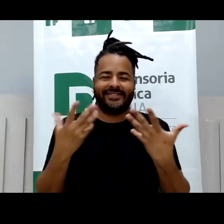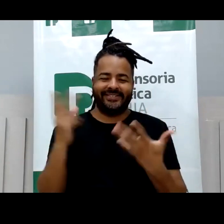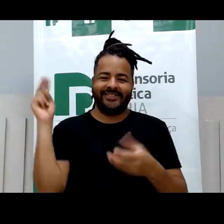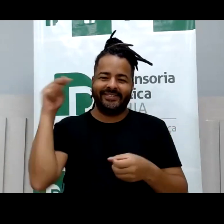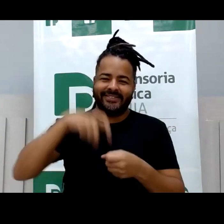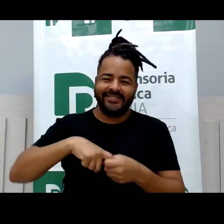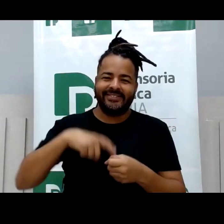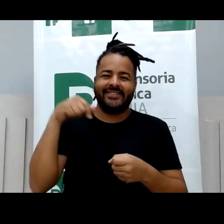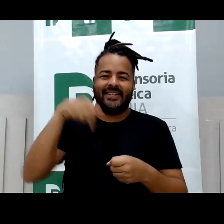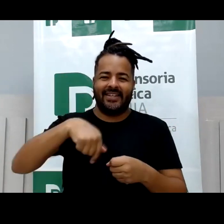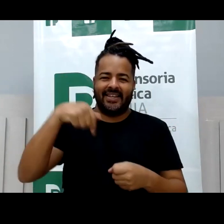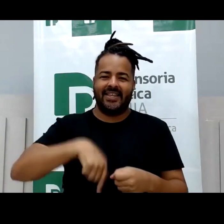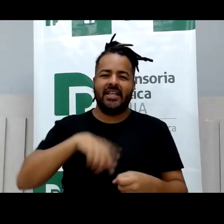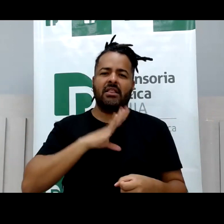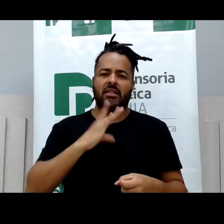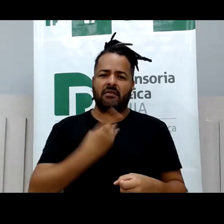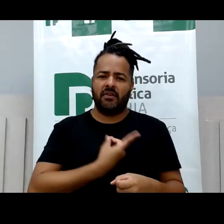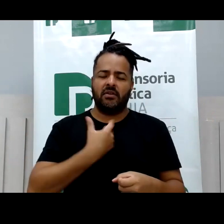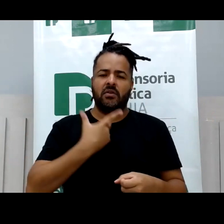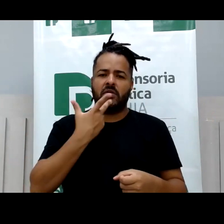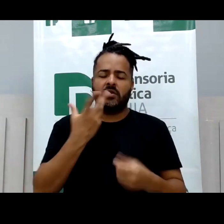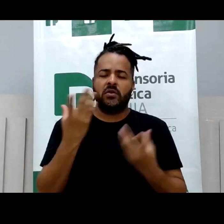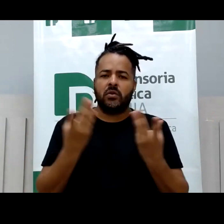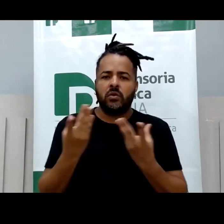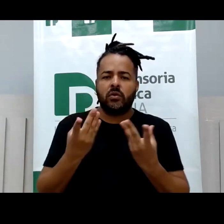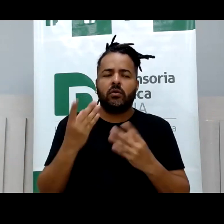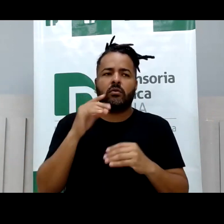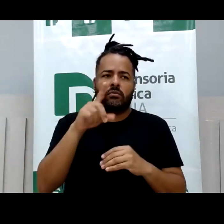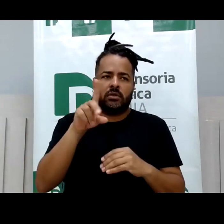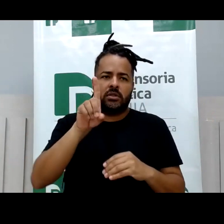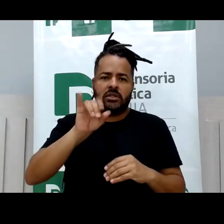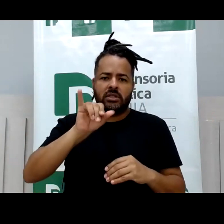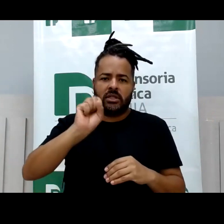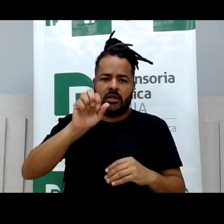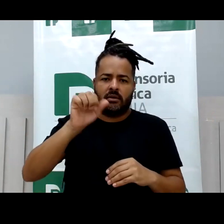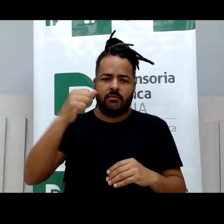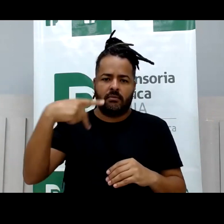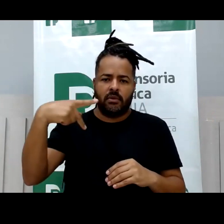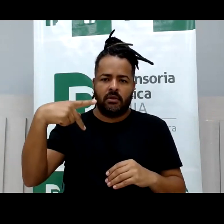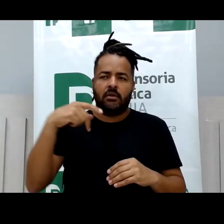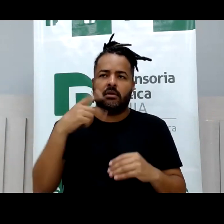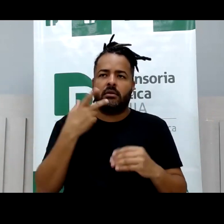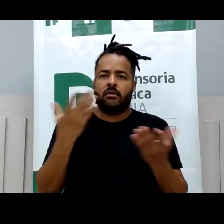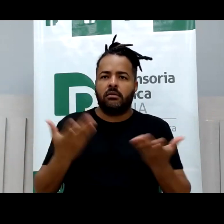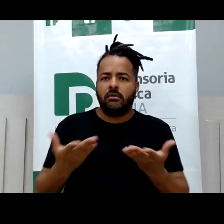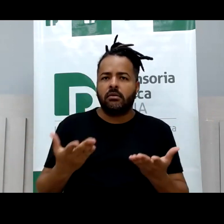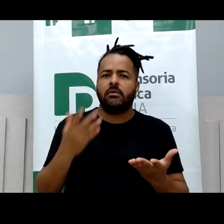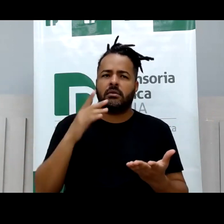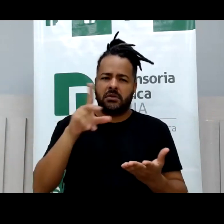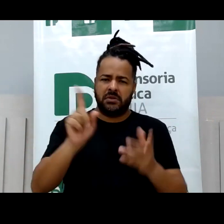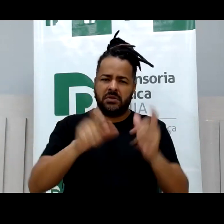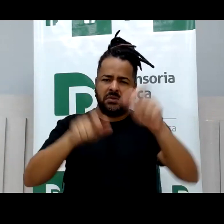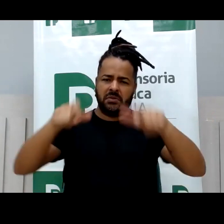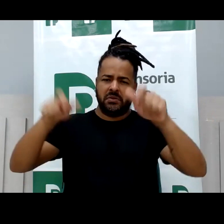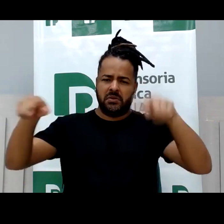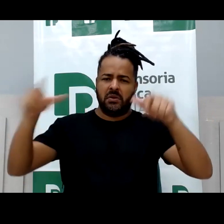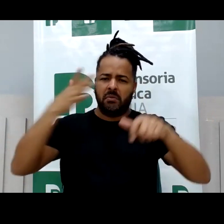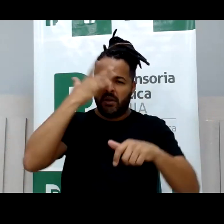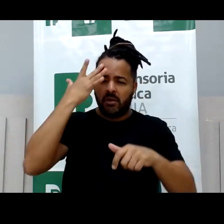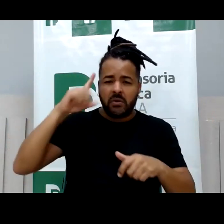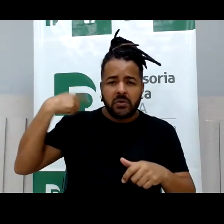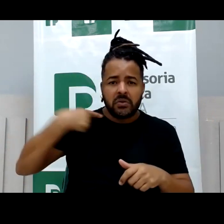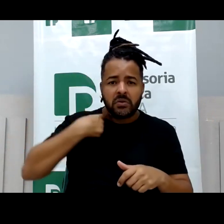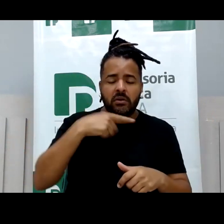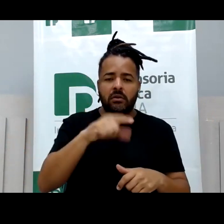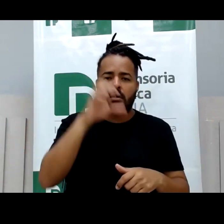sempre à defensoria, à SDAB. É interessante ouvir, né? Defensoras, defensores, assessores, dizer que vêm